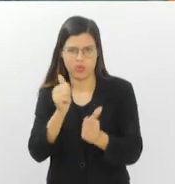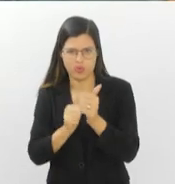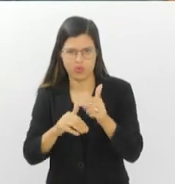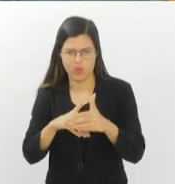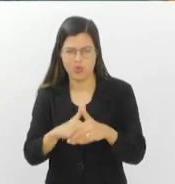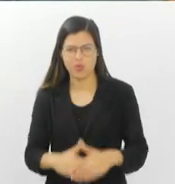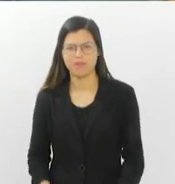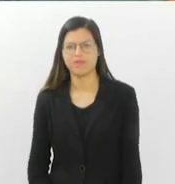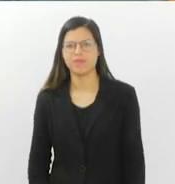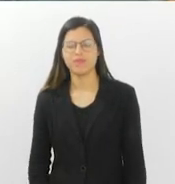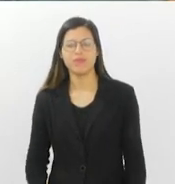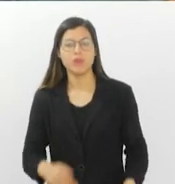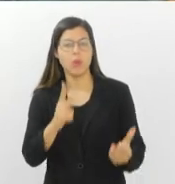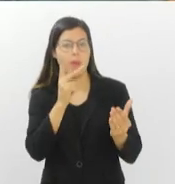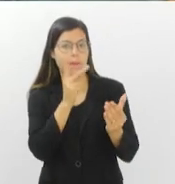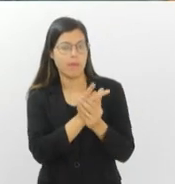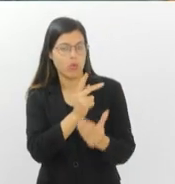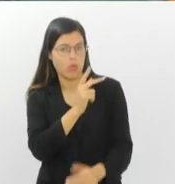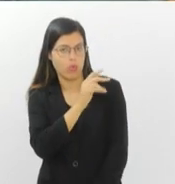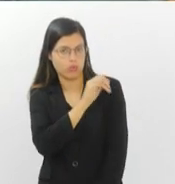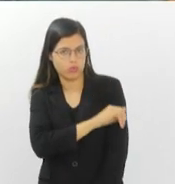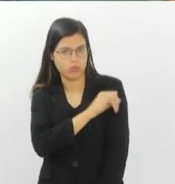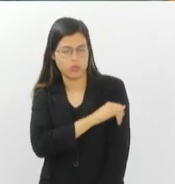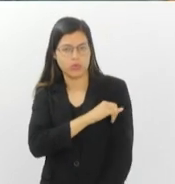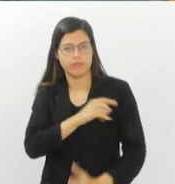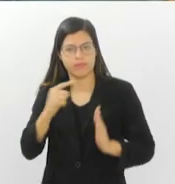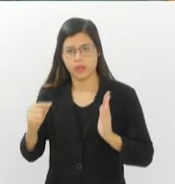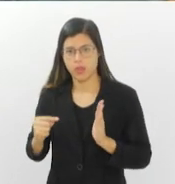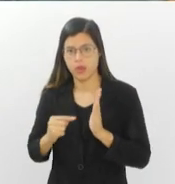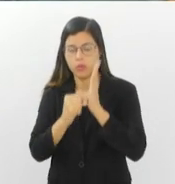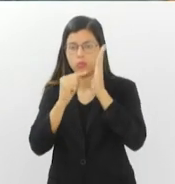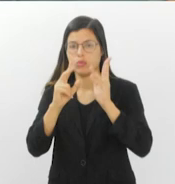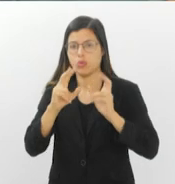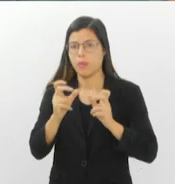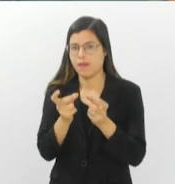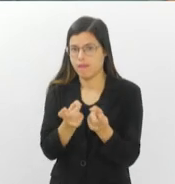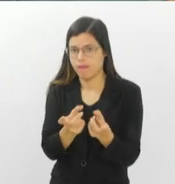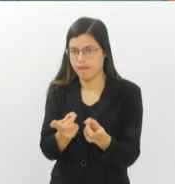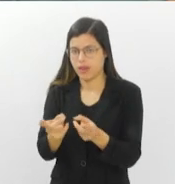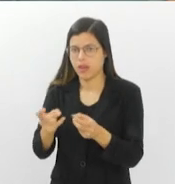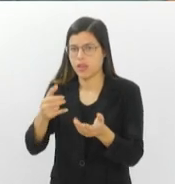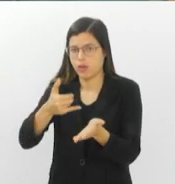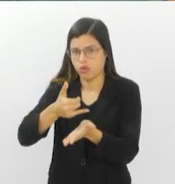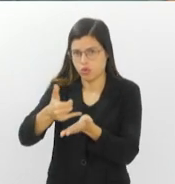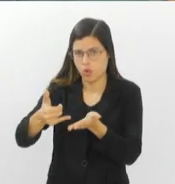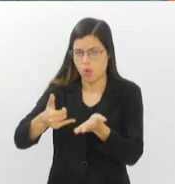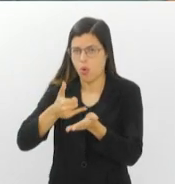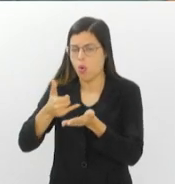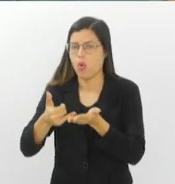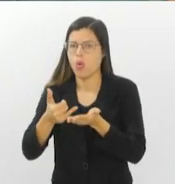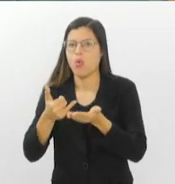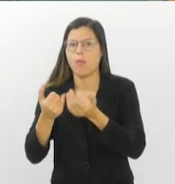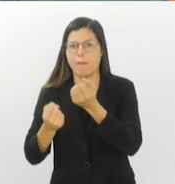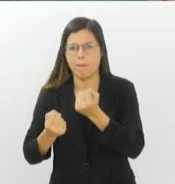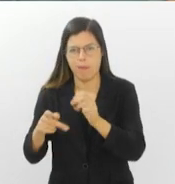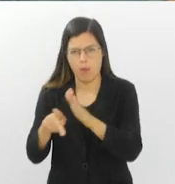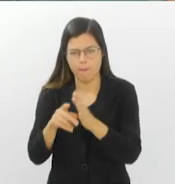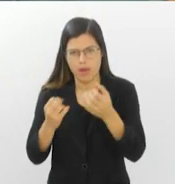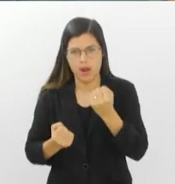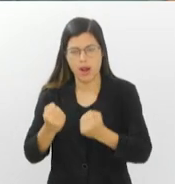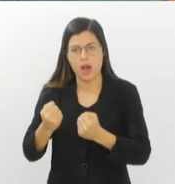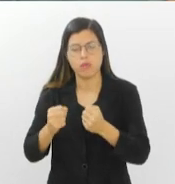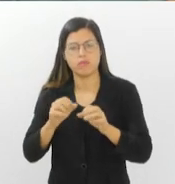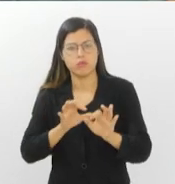O PROCON do Rio vem recebendo denúncias sobre a venda irregular de óleo lubrificante e montou uma operação conjunta com a Agência